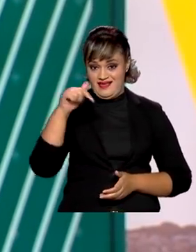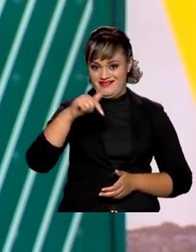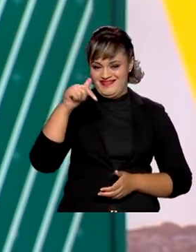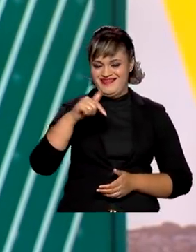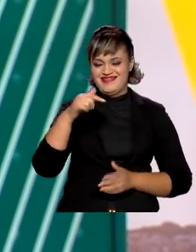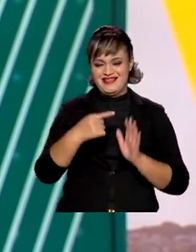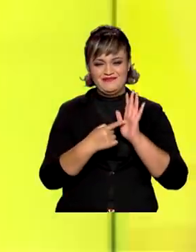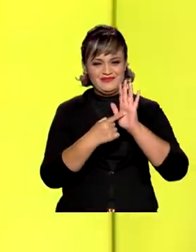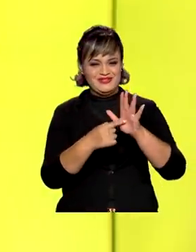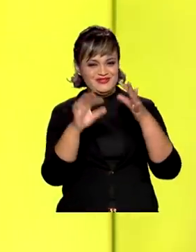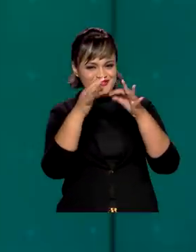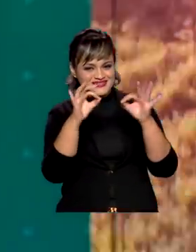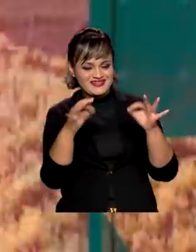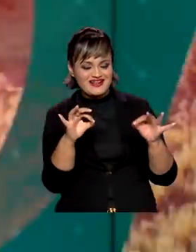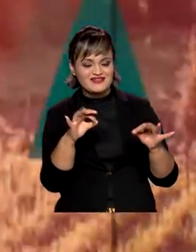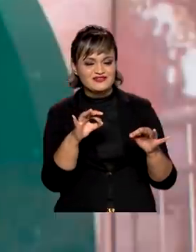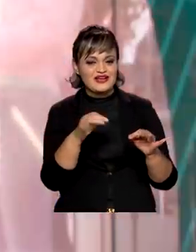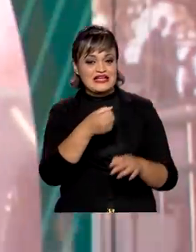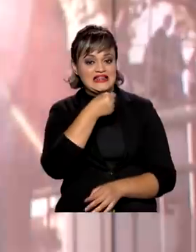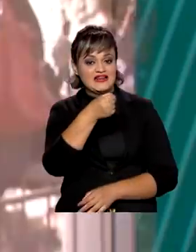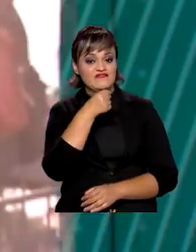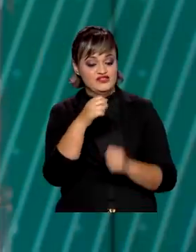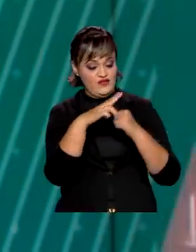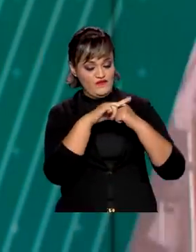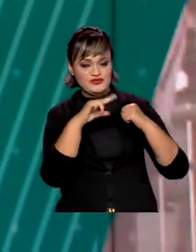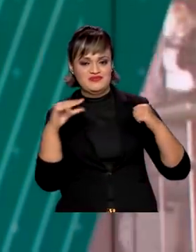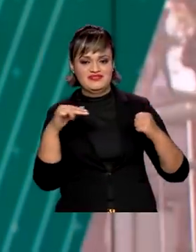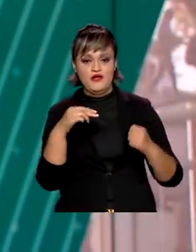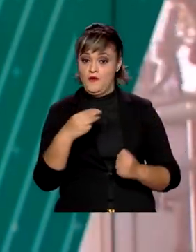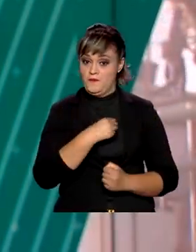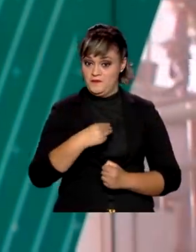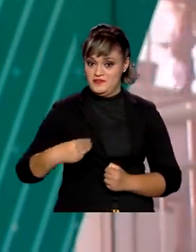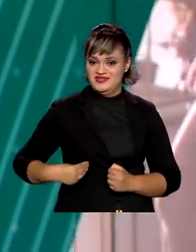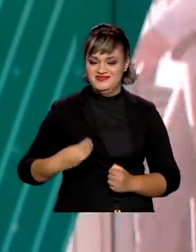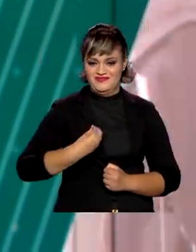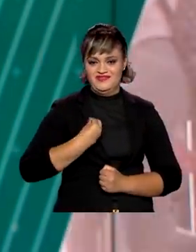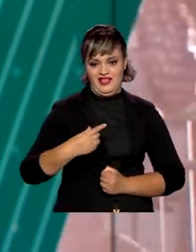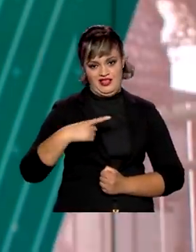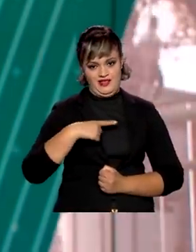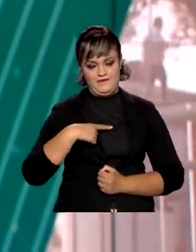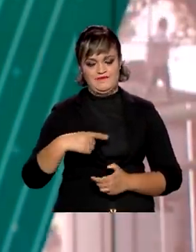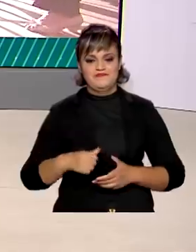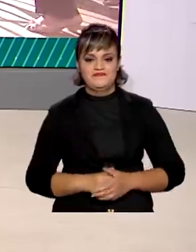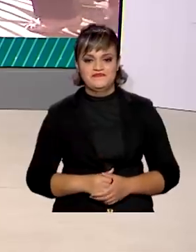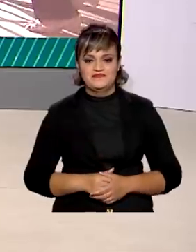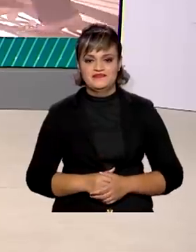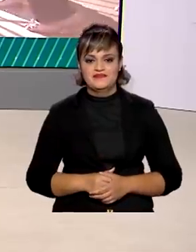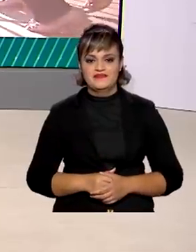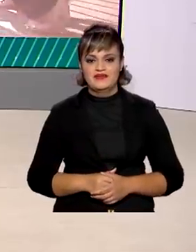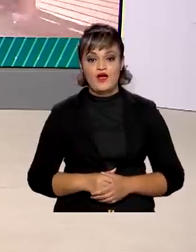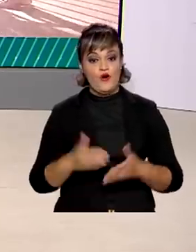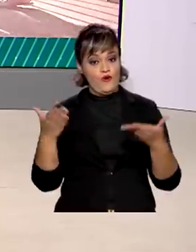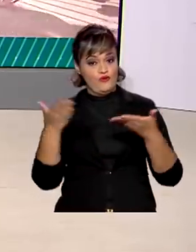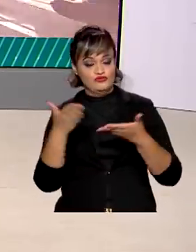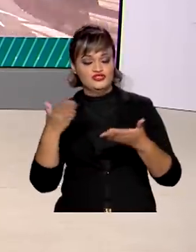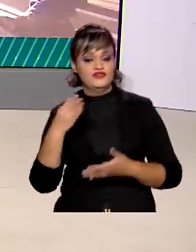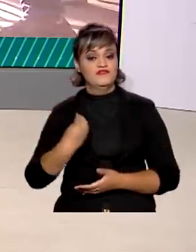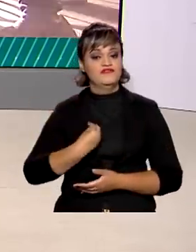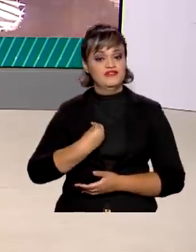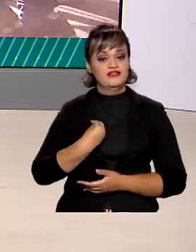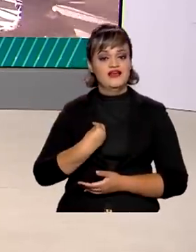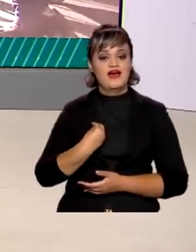Dia está exibindo os principais trechos das entrevistas de ministros ao programa de rádio A Voz do Brasil. Hoje, o